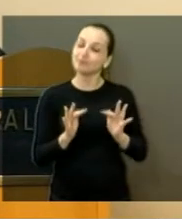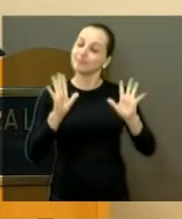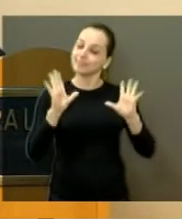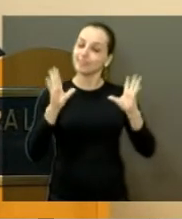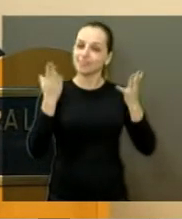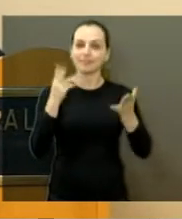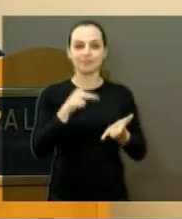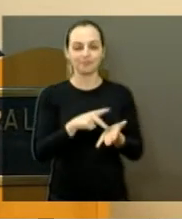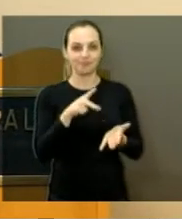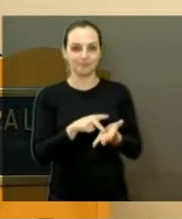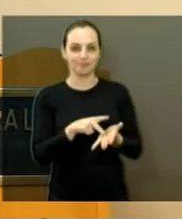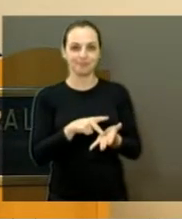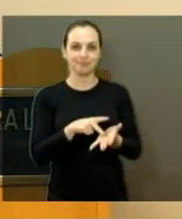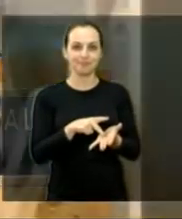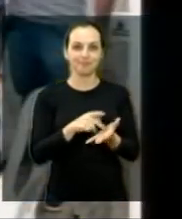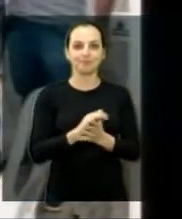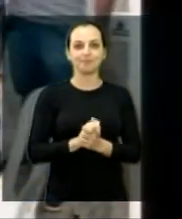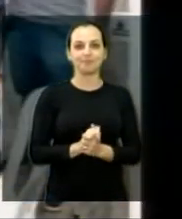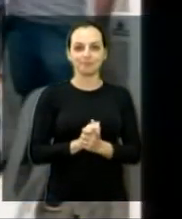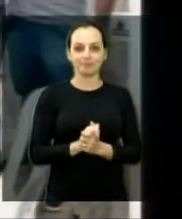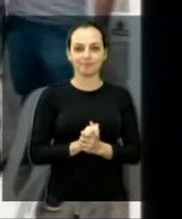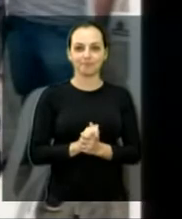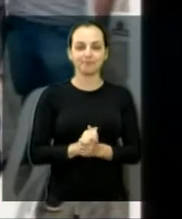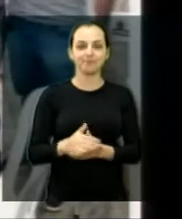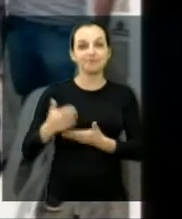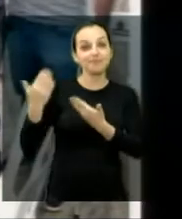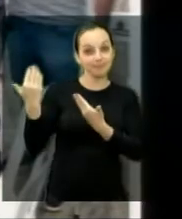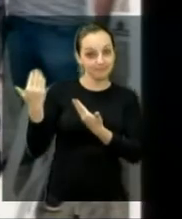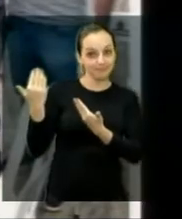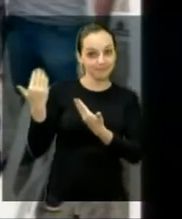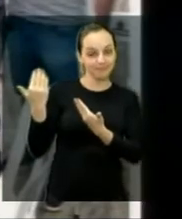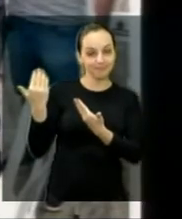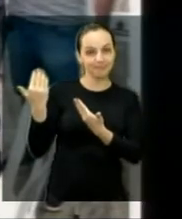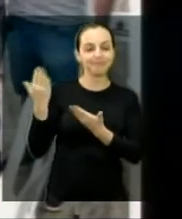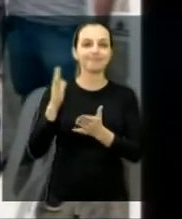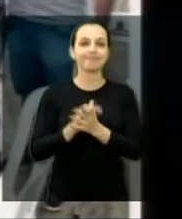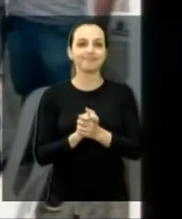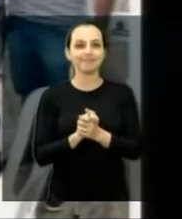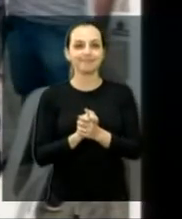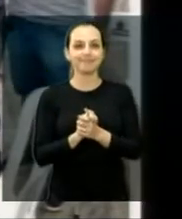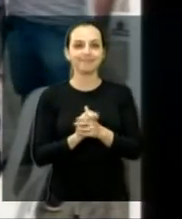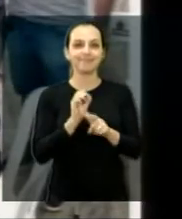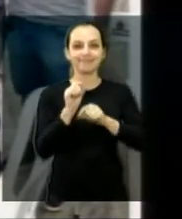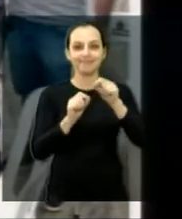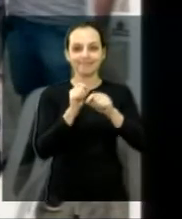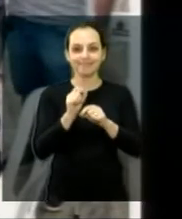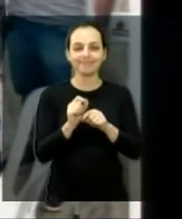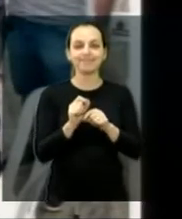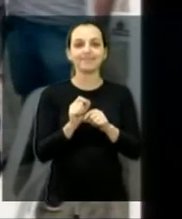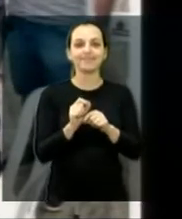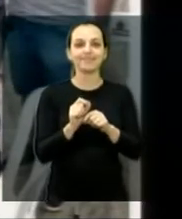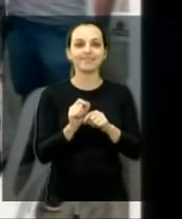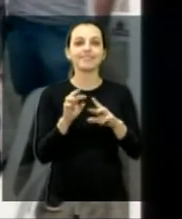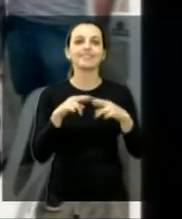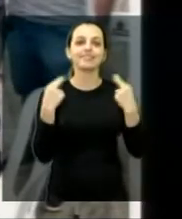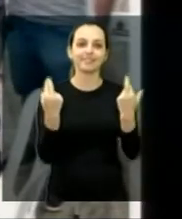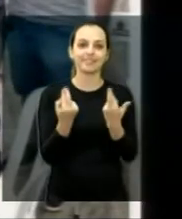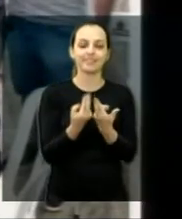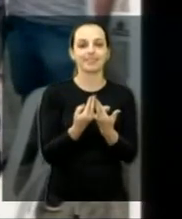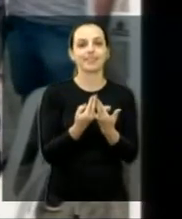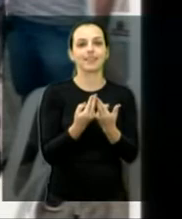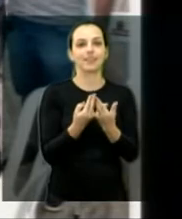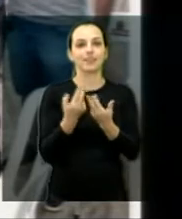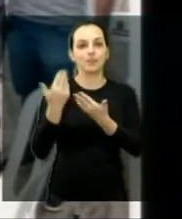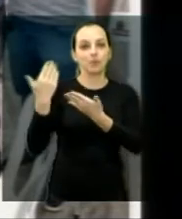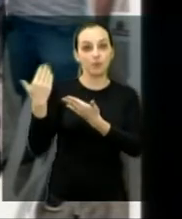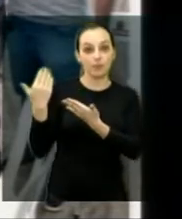sim, né? Ali eu estava ali no ZR, ali, junto com... O